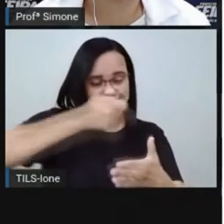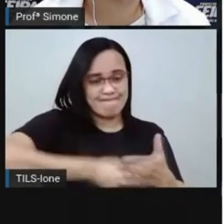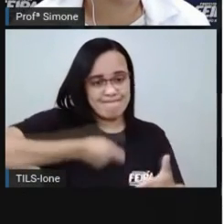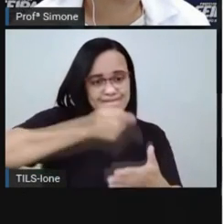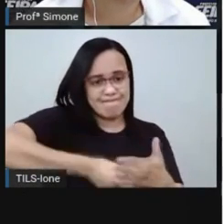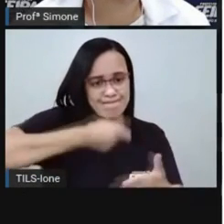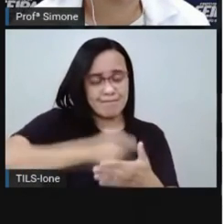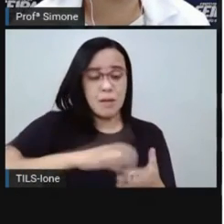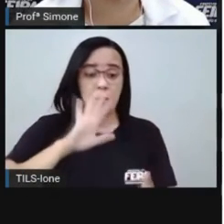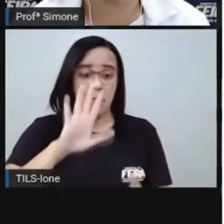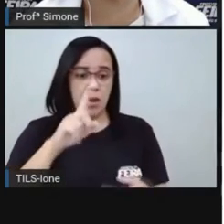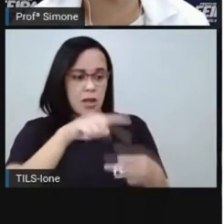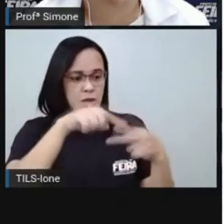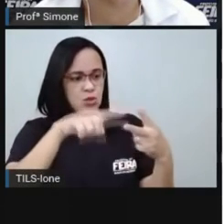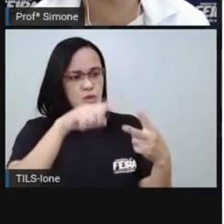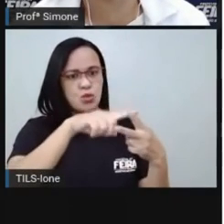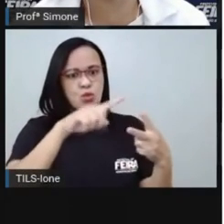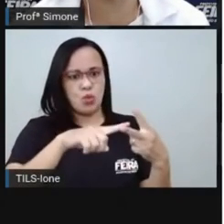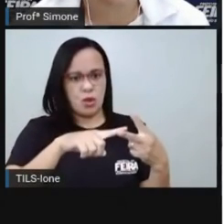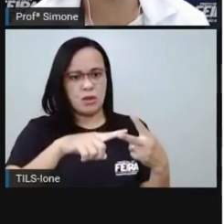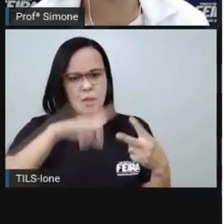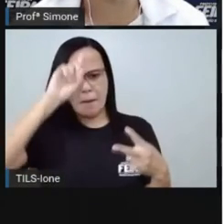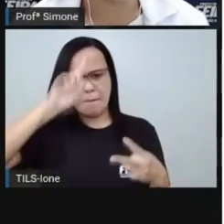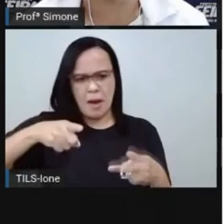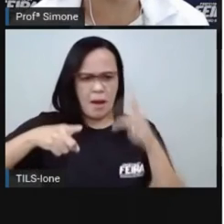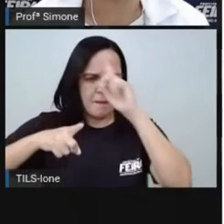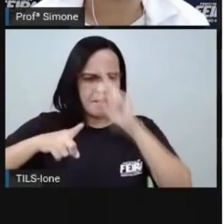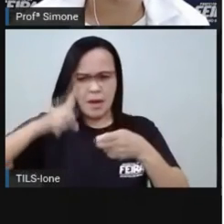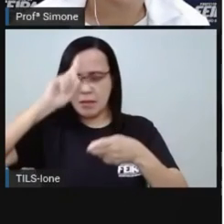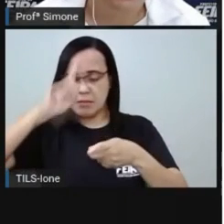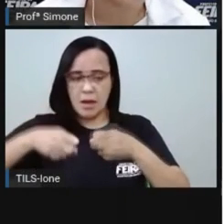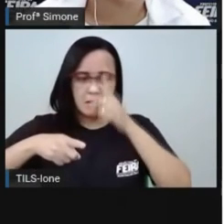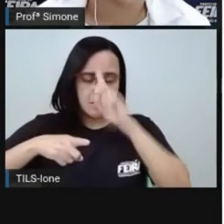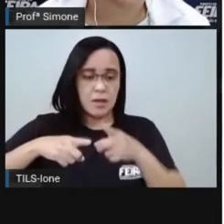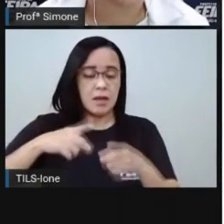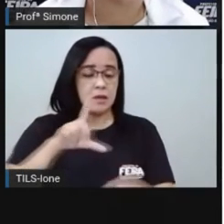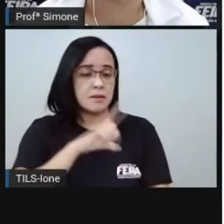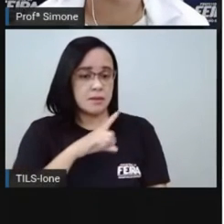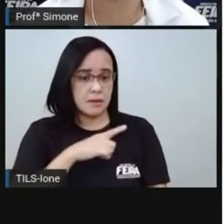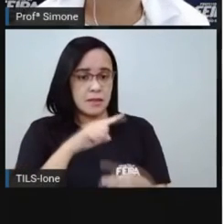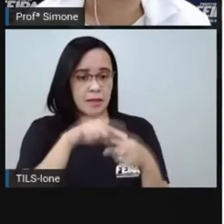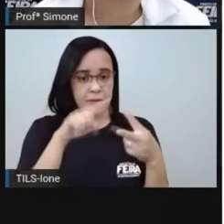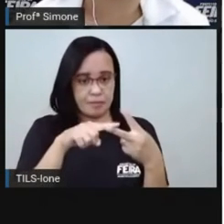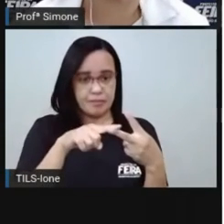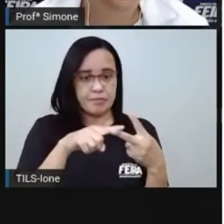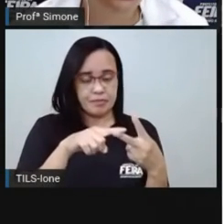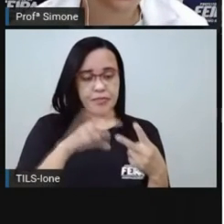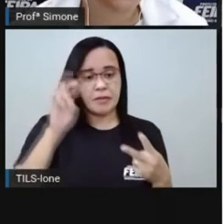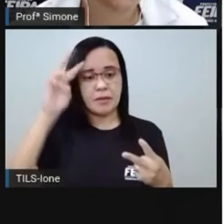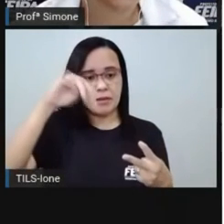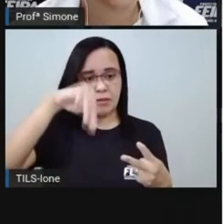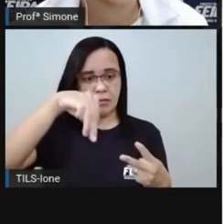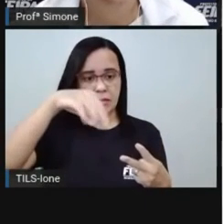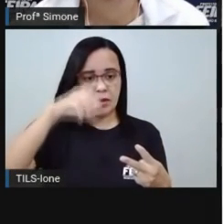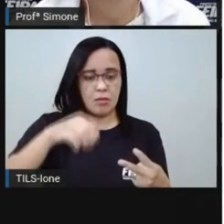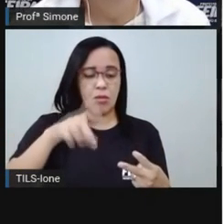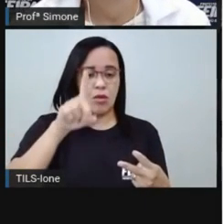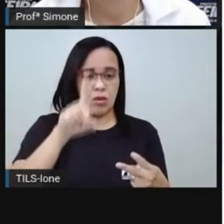vão conduzir essa ditadura os chamados moderados ou sorbonistas